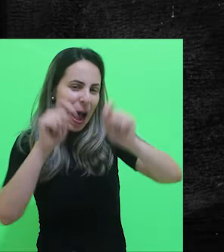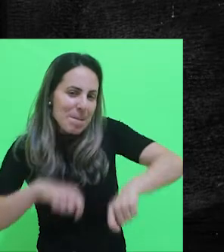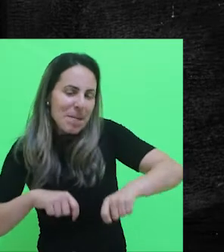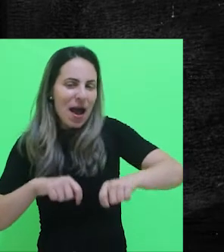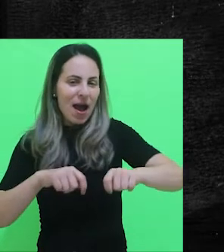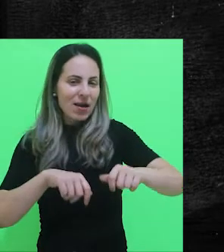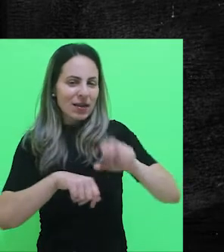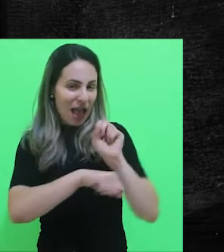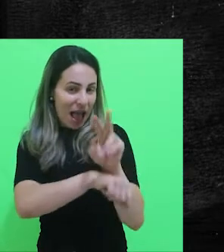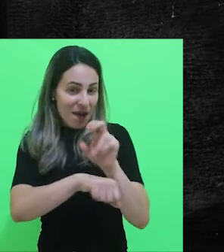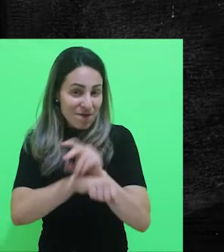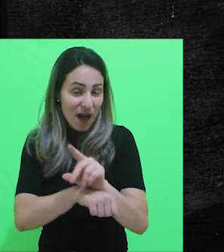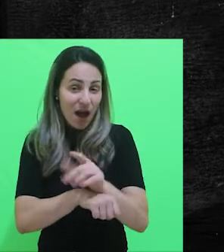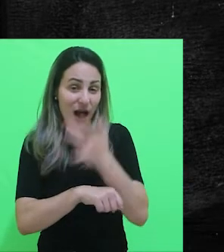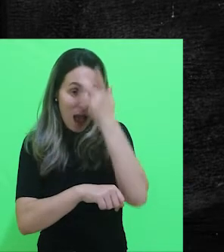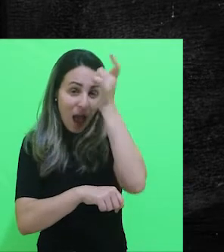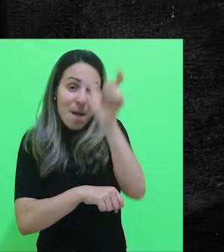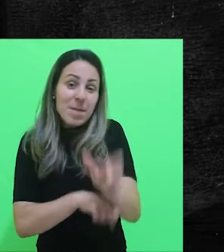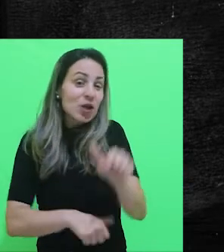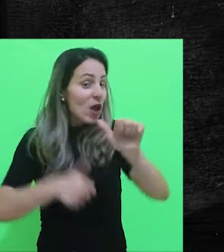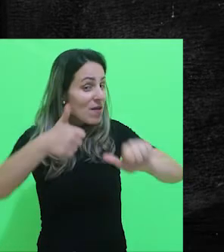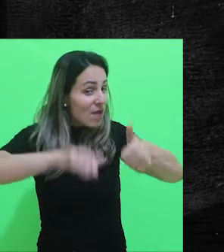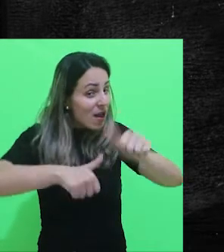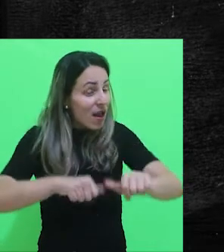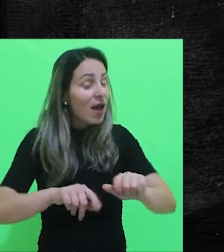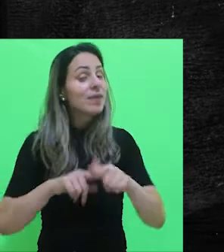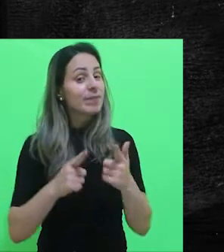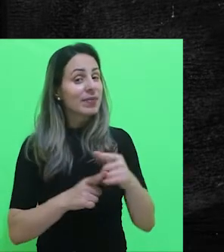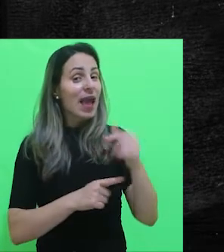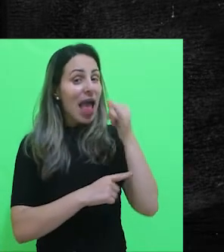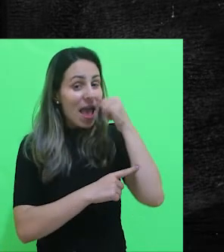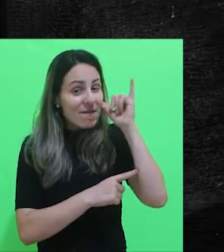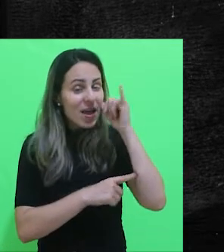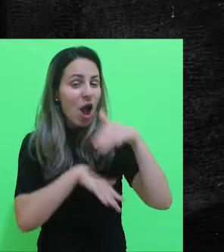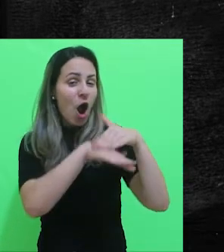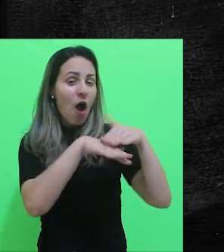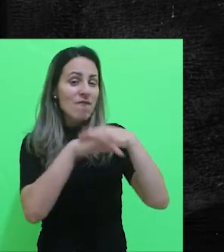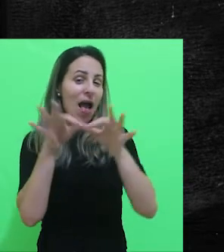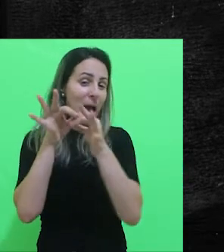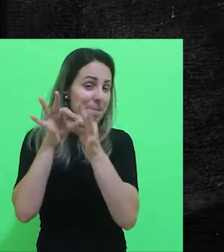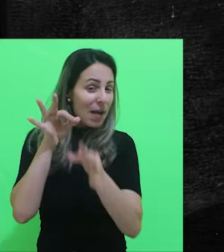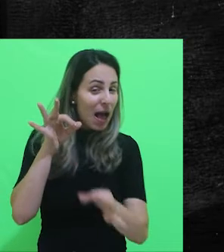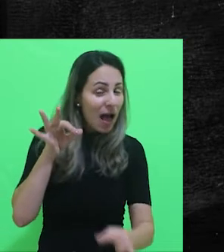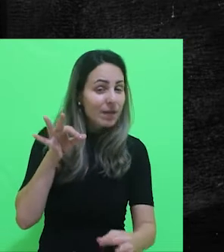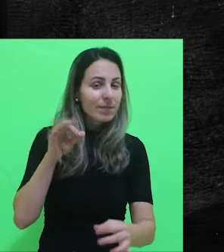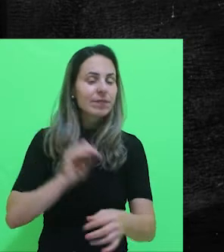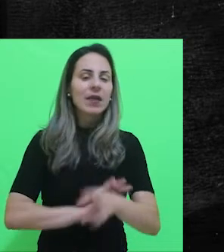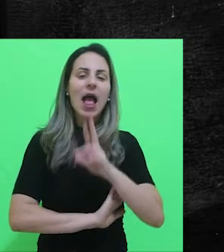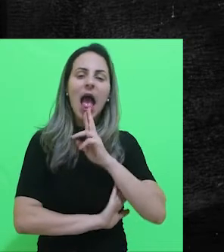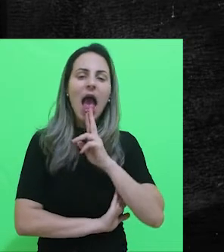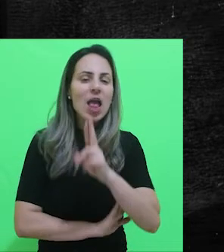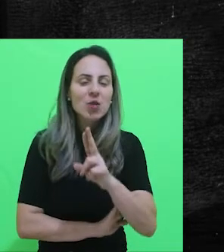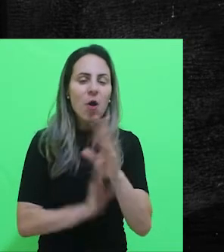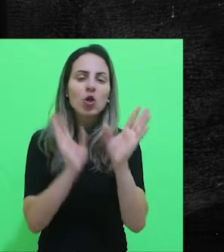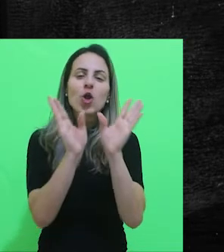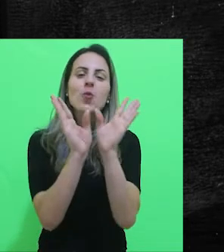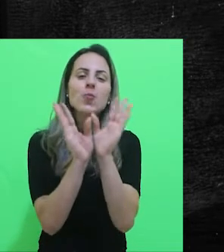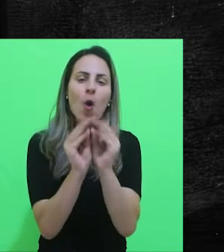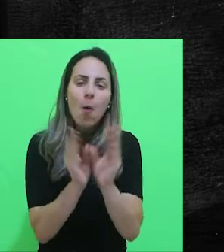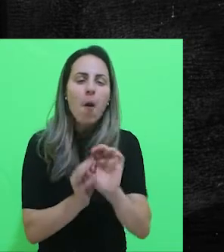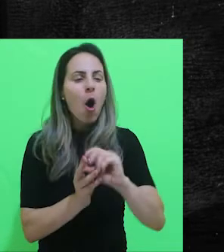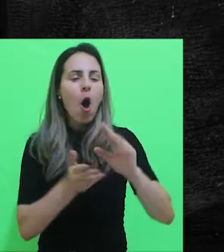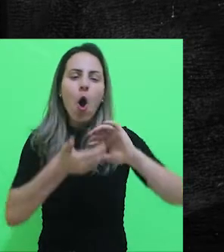candidato para aquela vaga é o recrutador. Então, evite conversas longas com os outros candidatos. Responda brevemente o